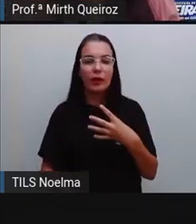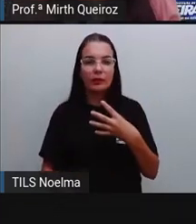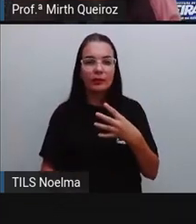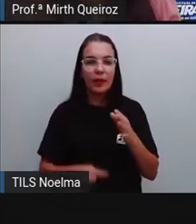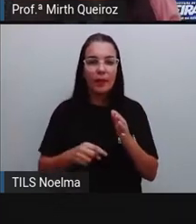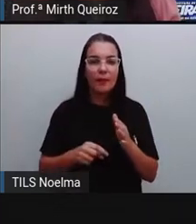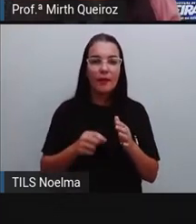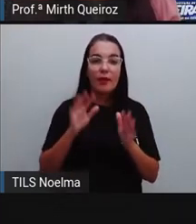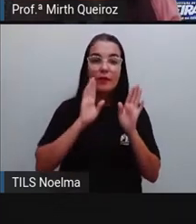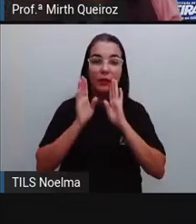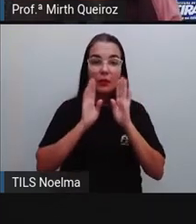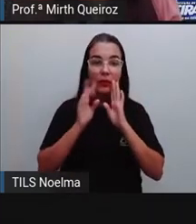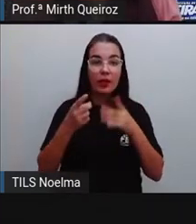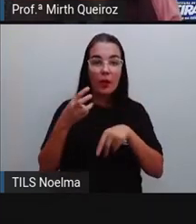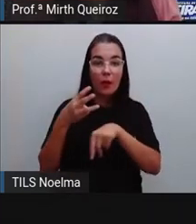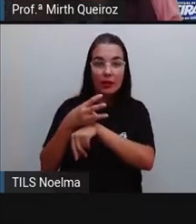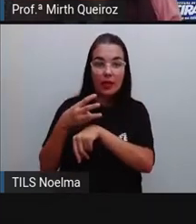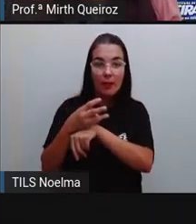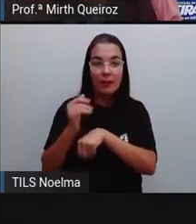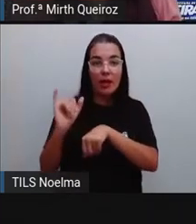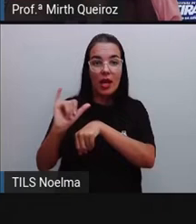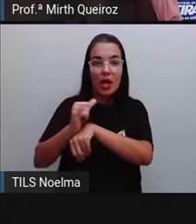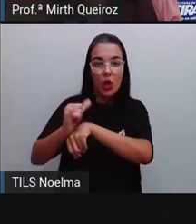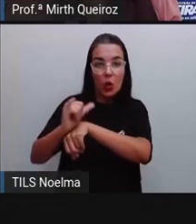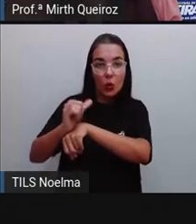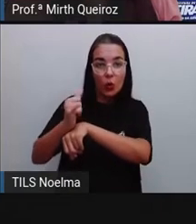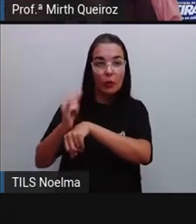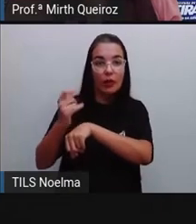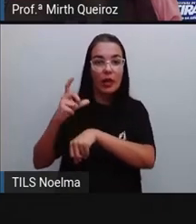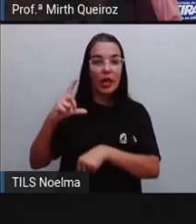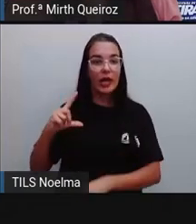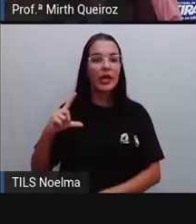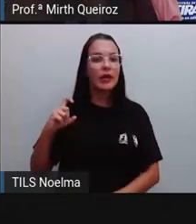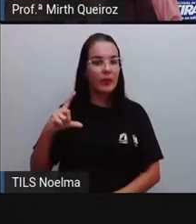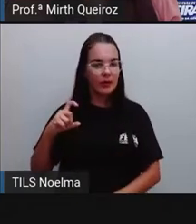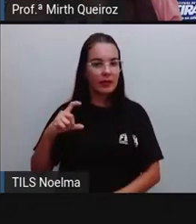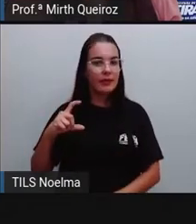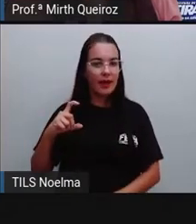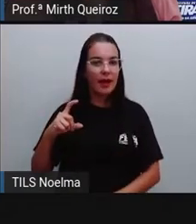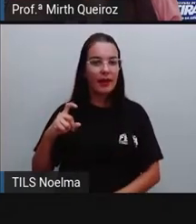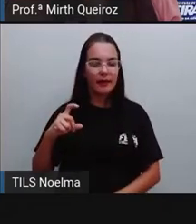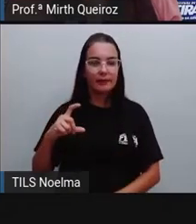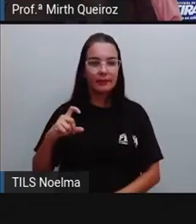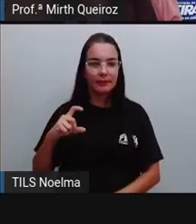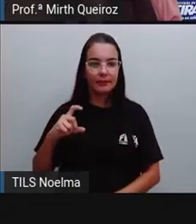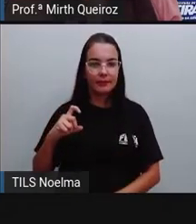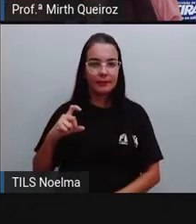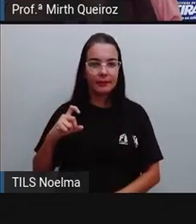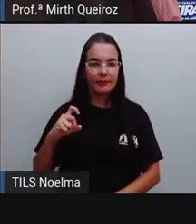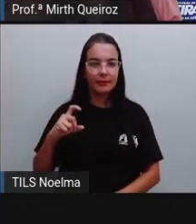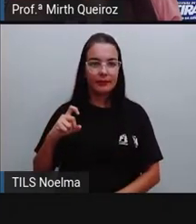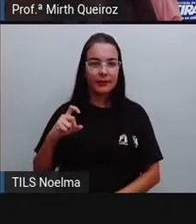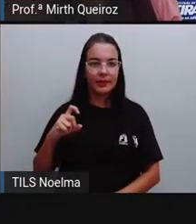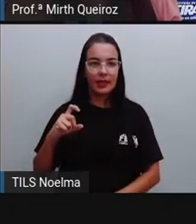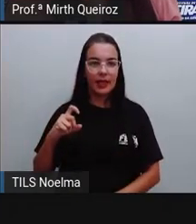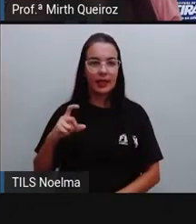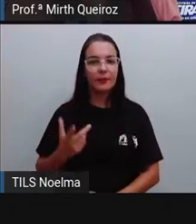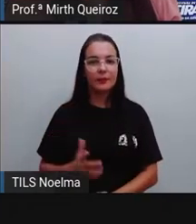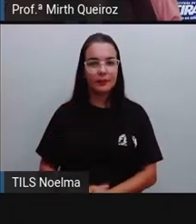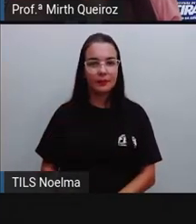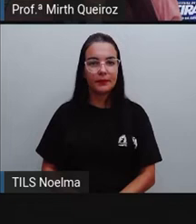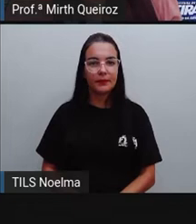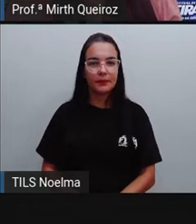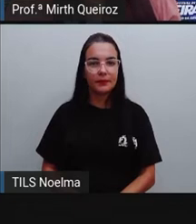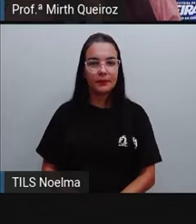São o Facebook, o WhatsApp, o YouTube e o Instagram.